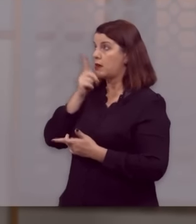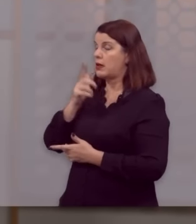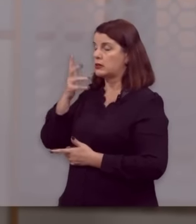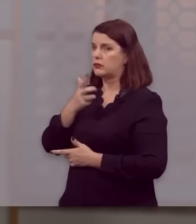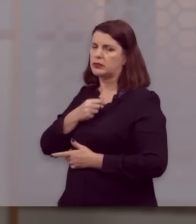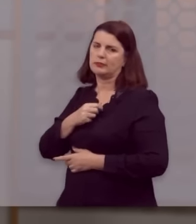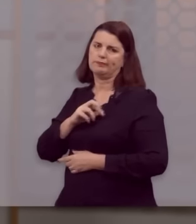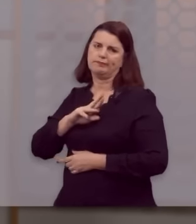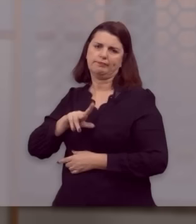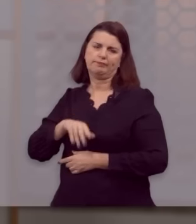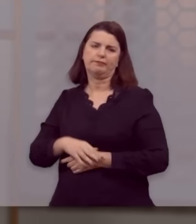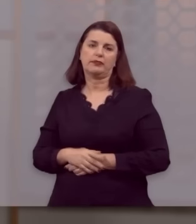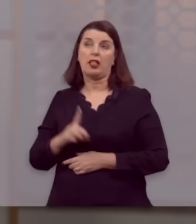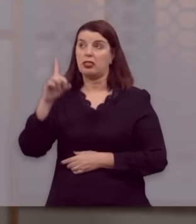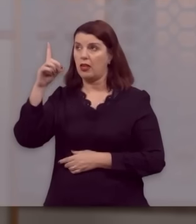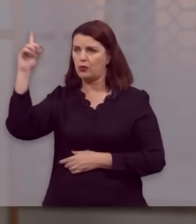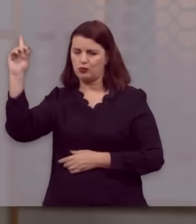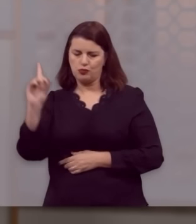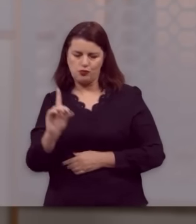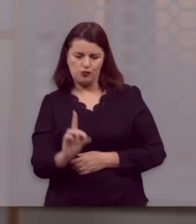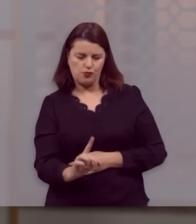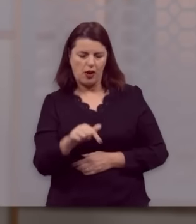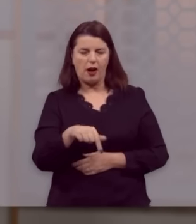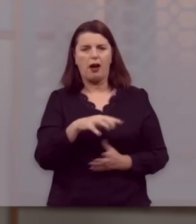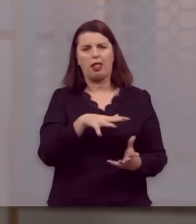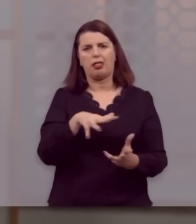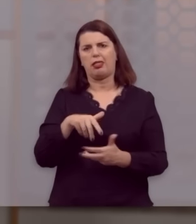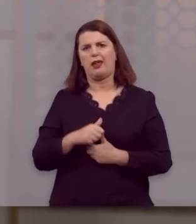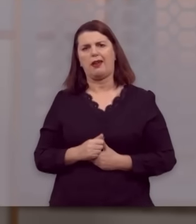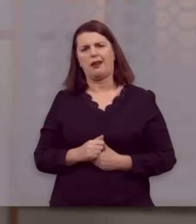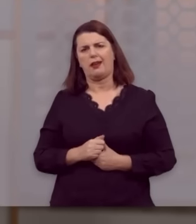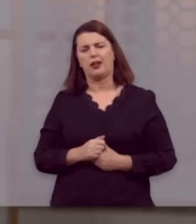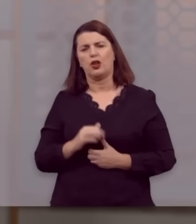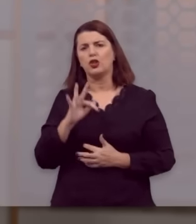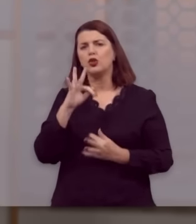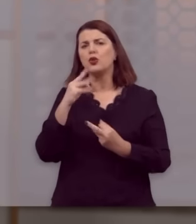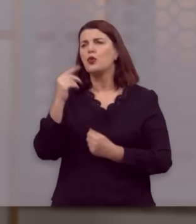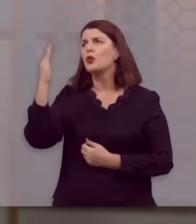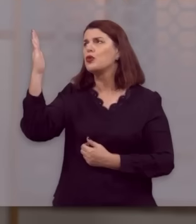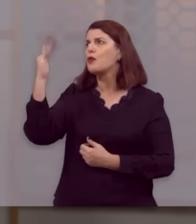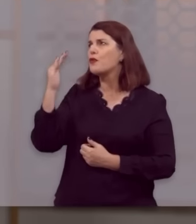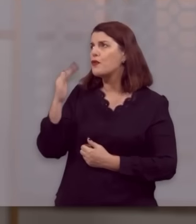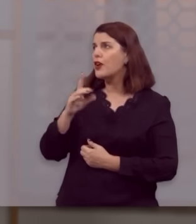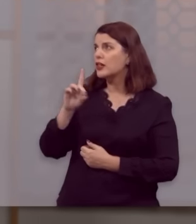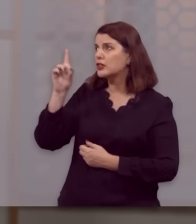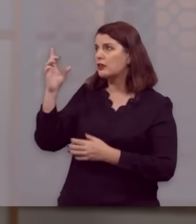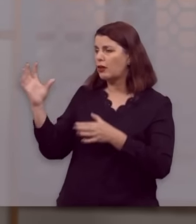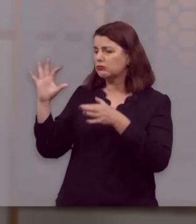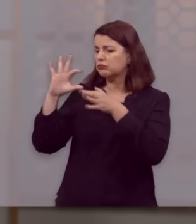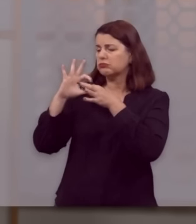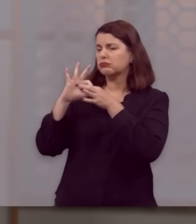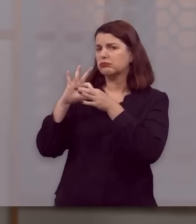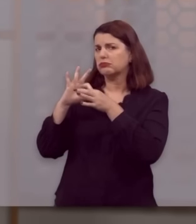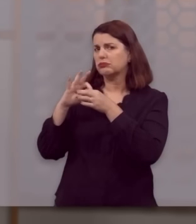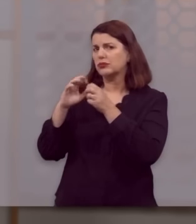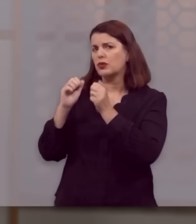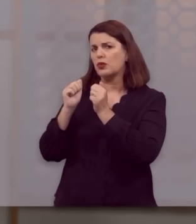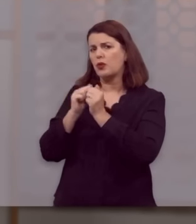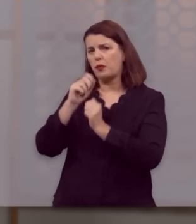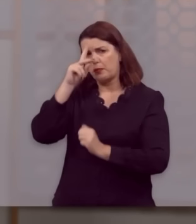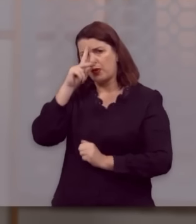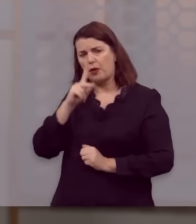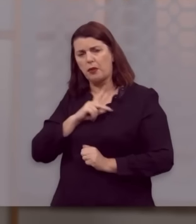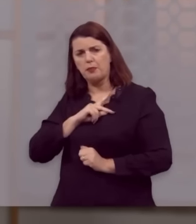Foi Deus quem desceu até nós. Ora, tudo provém de Deus que nos reconciliou consigo